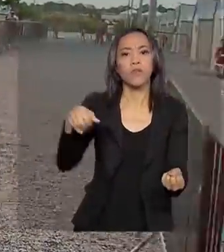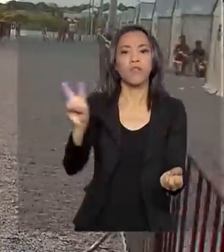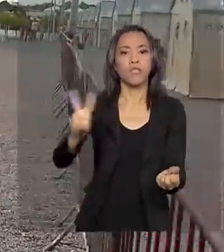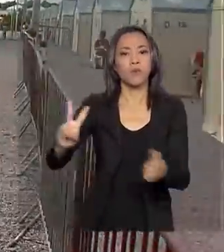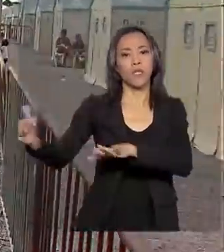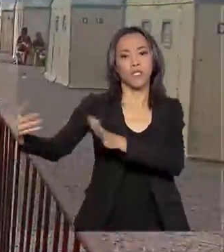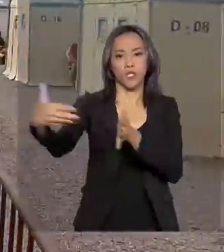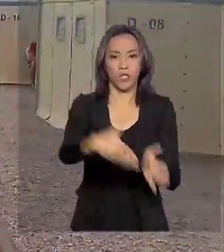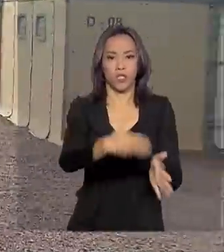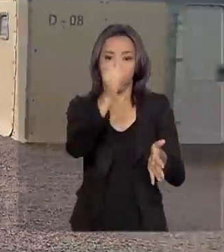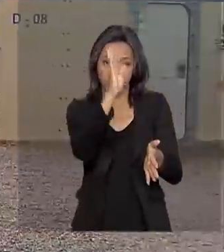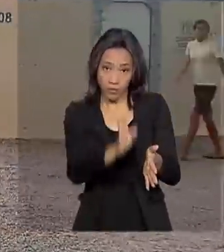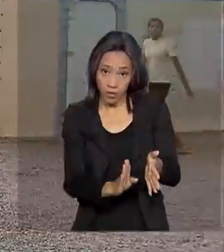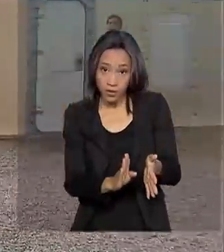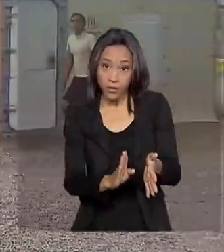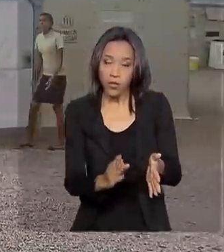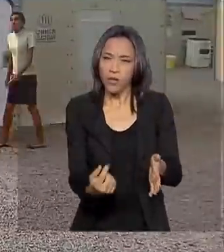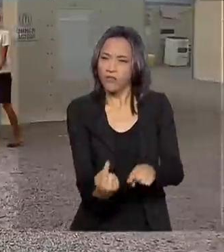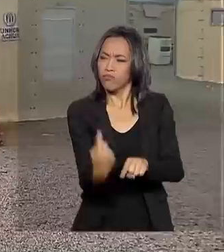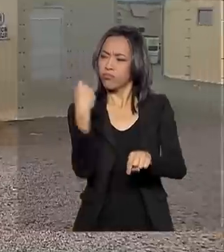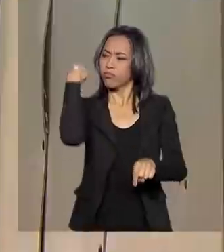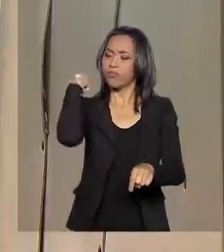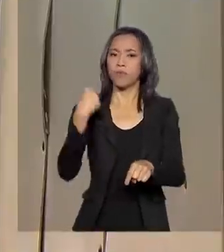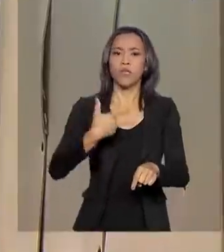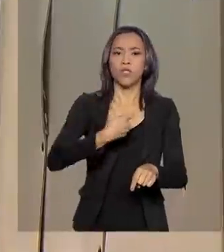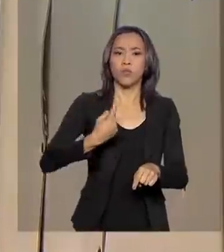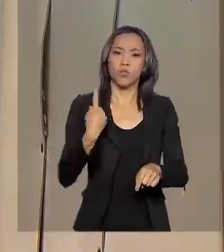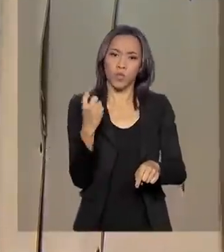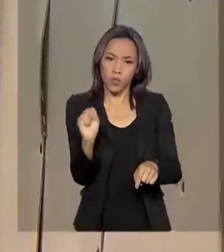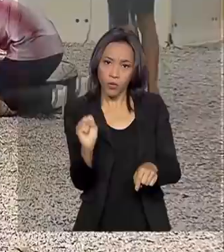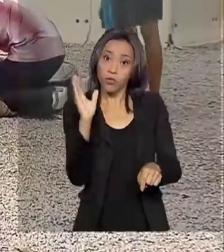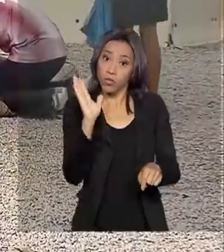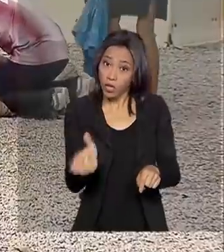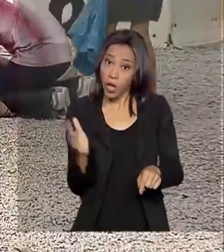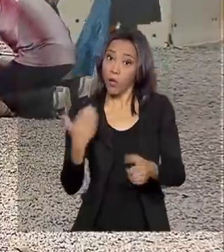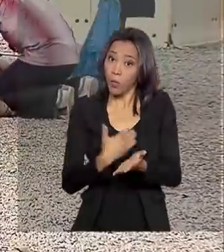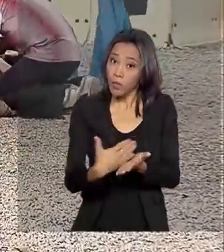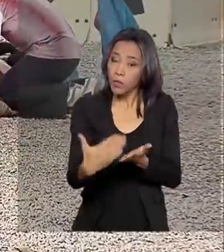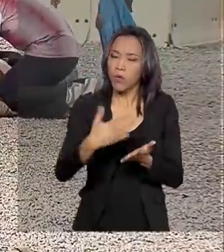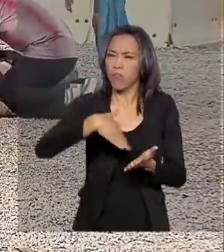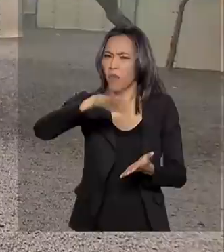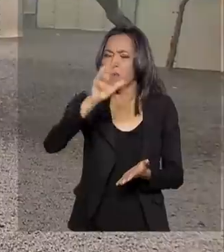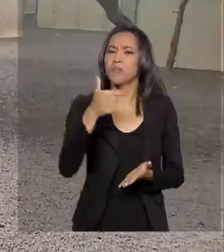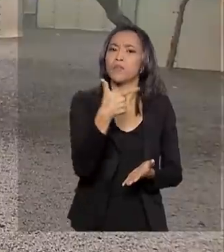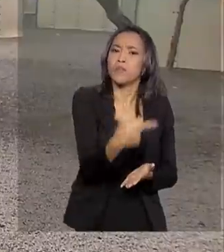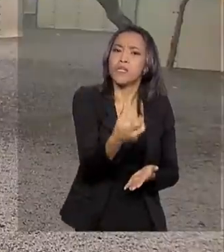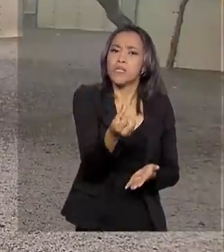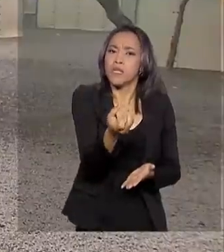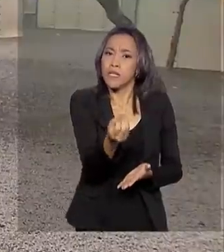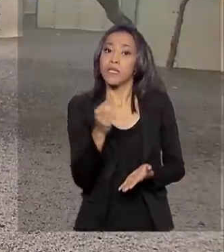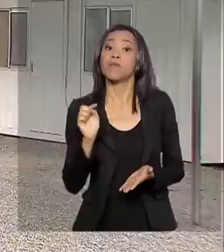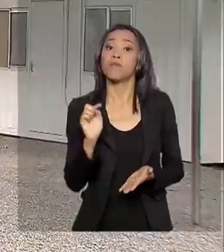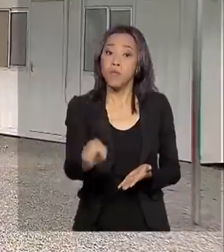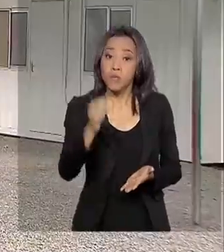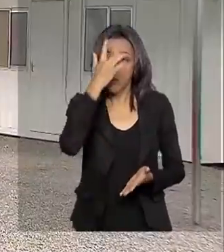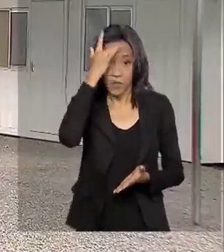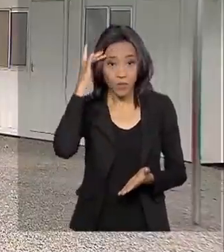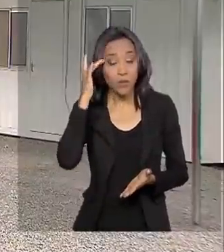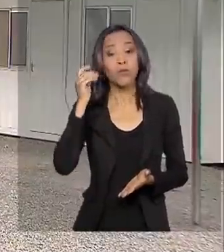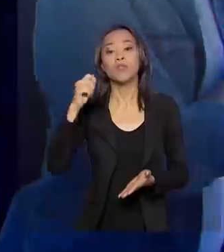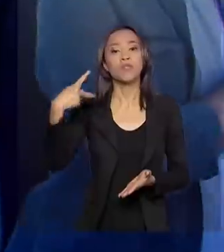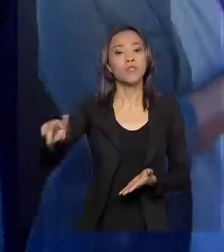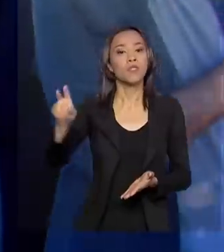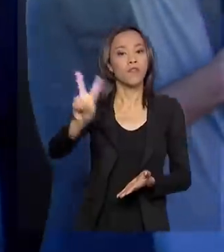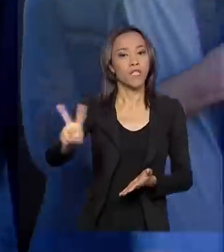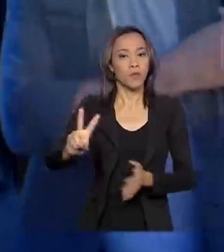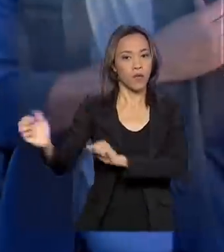chegam ao Brasil. Iniciada em 2018, a operação já recebeu mais de 260 mil imigrantes do país vizinho.